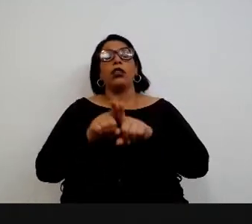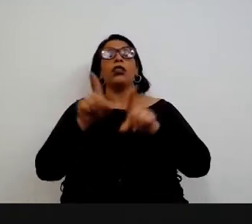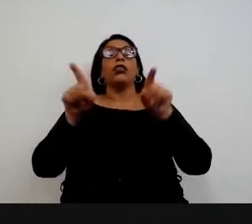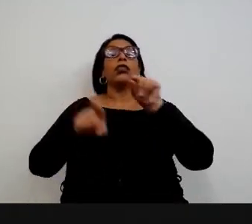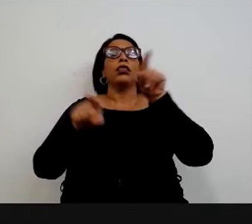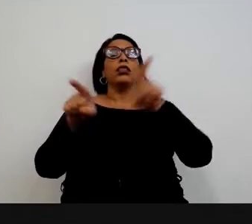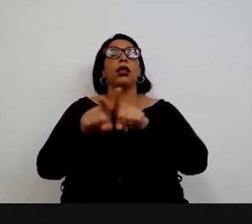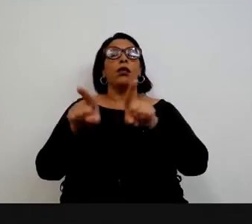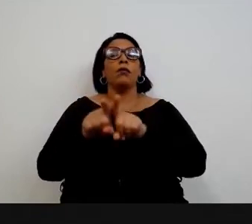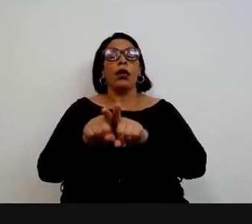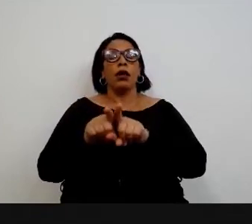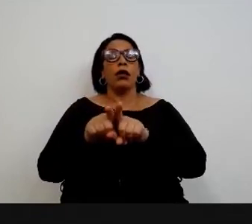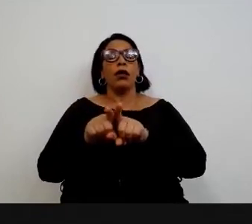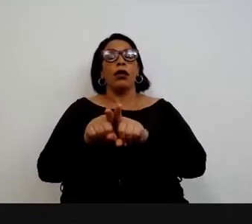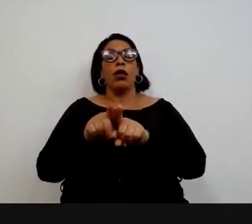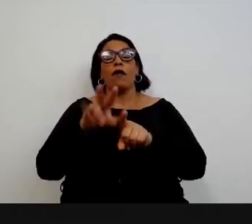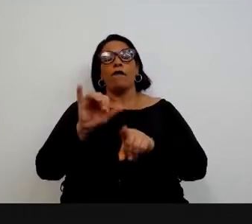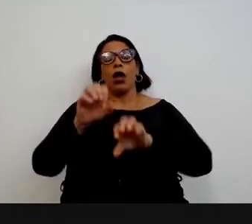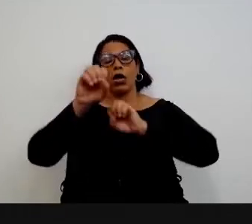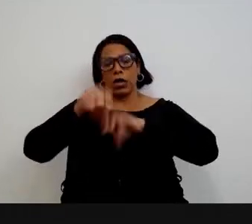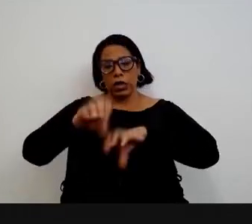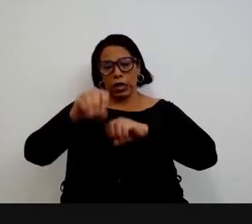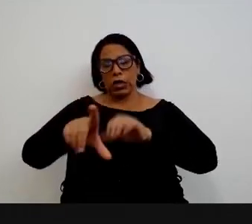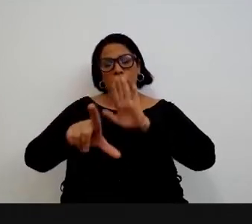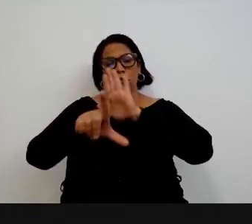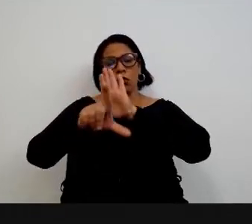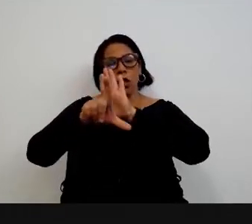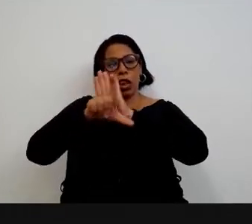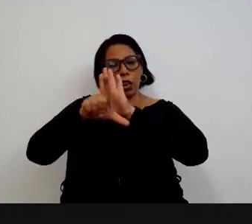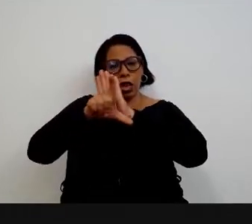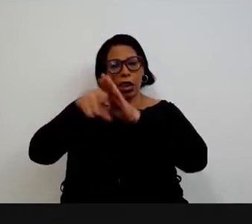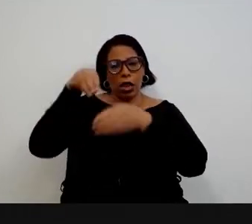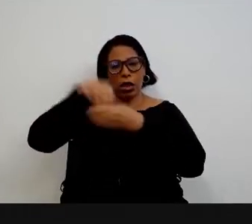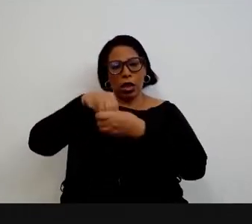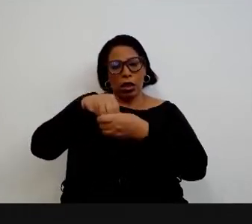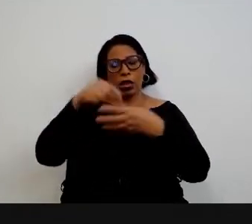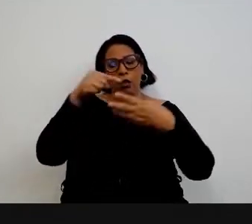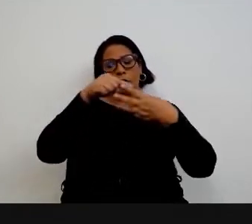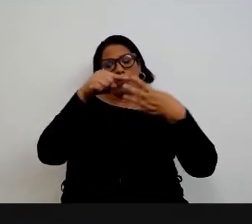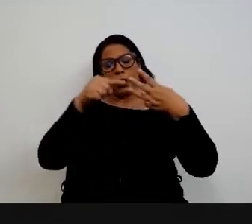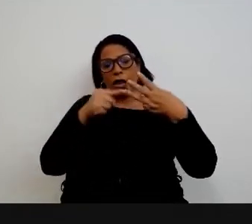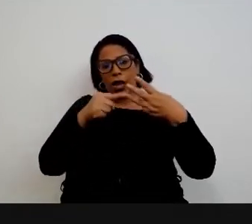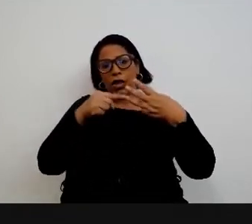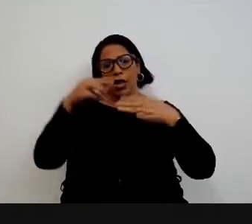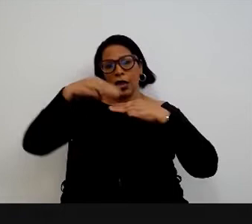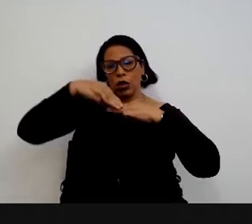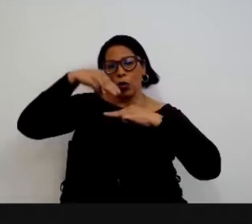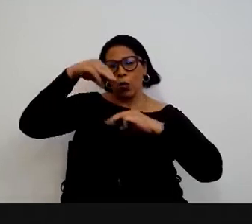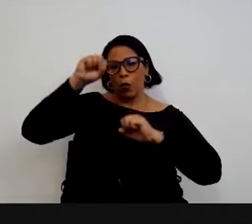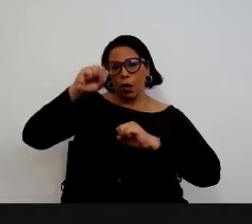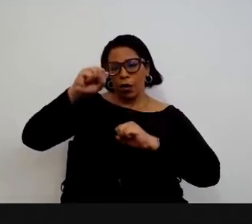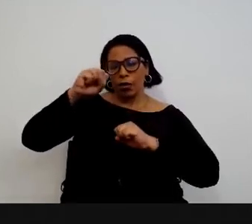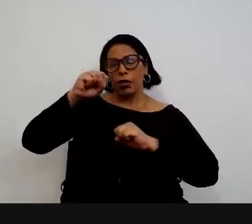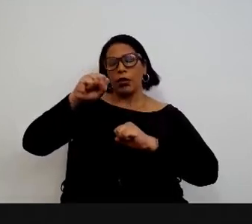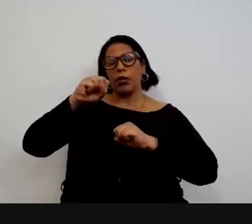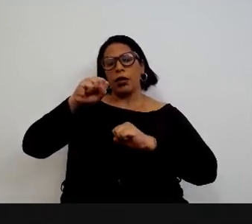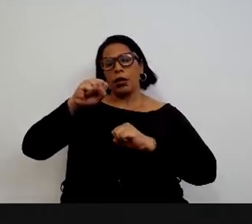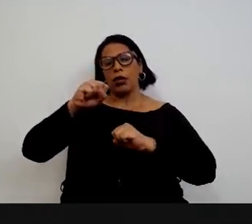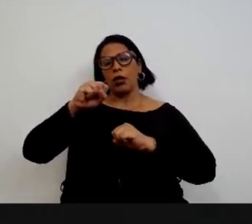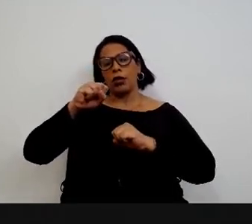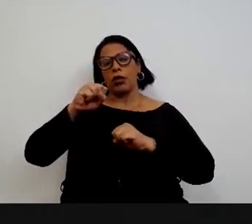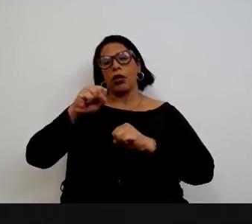temáticas vão permear tanto a educação legislativa como também as três linhas do mestrado, que